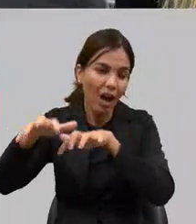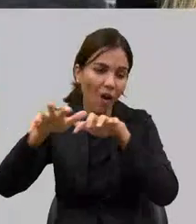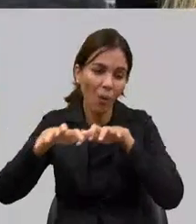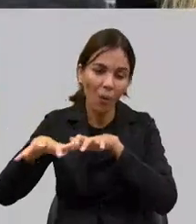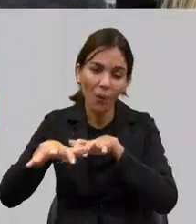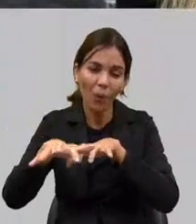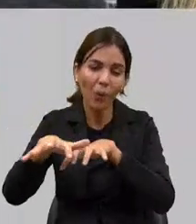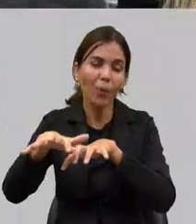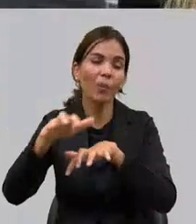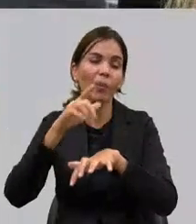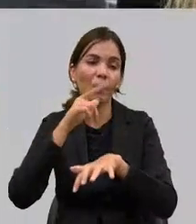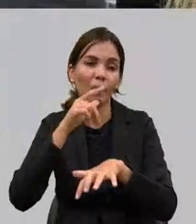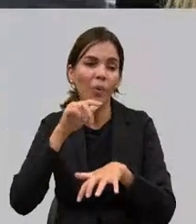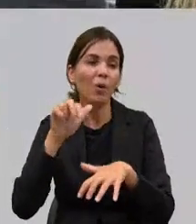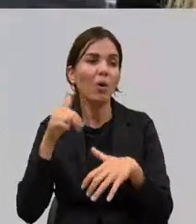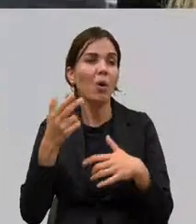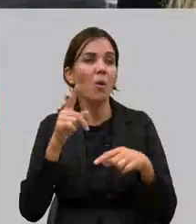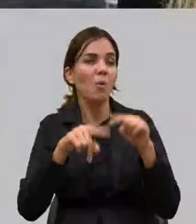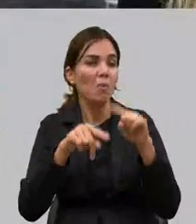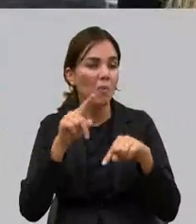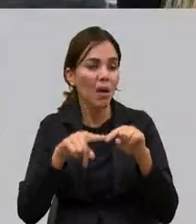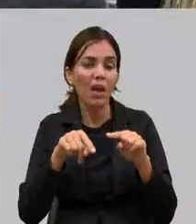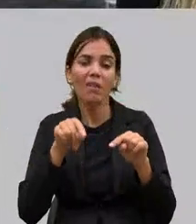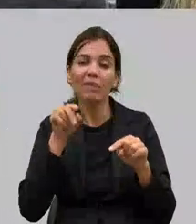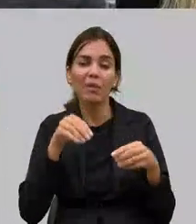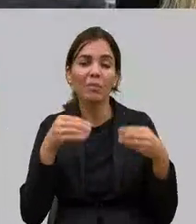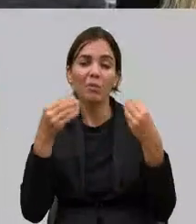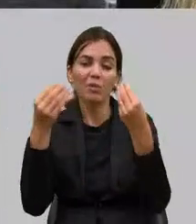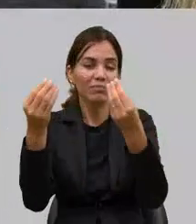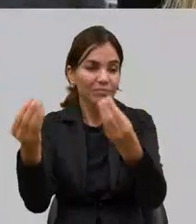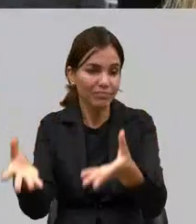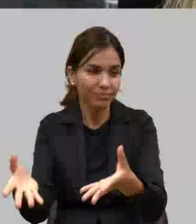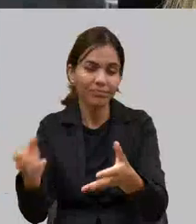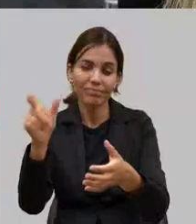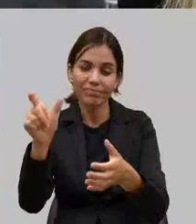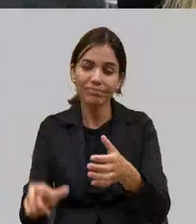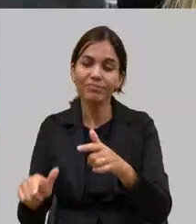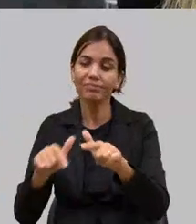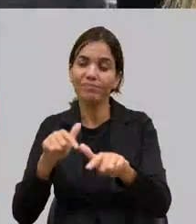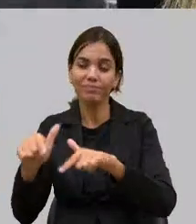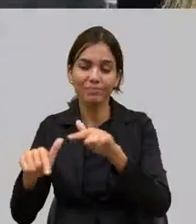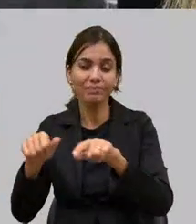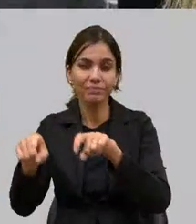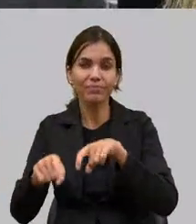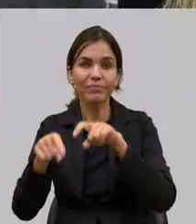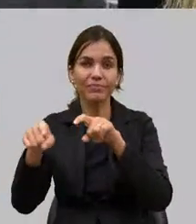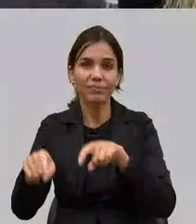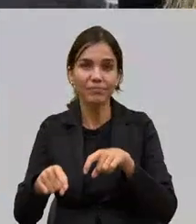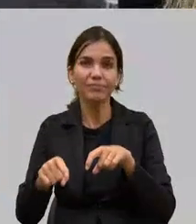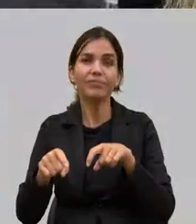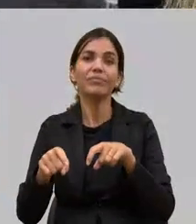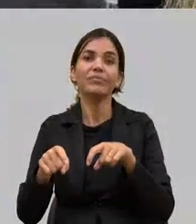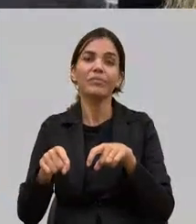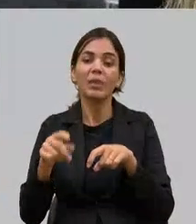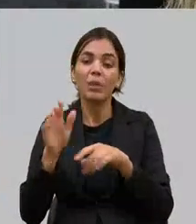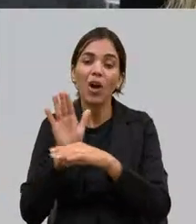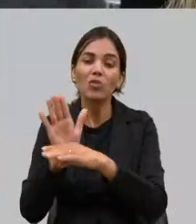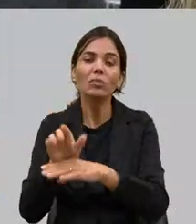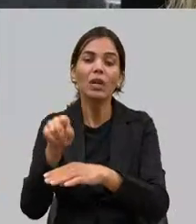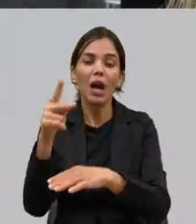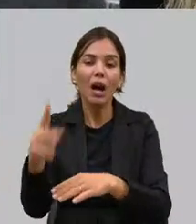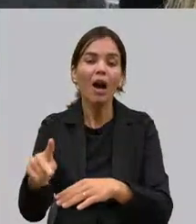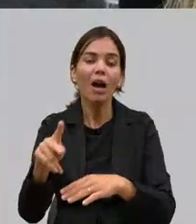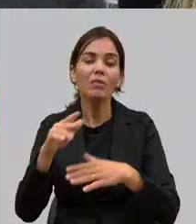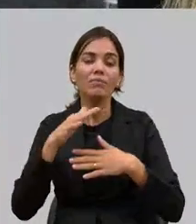pode enviar para uma associação para um produtor ali para poder dar um respiro nessa